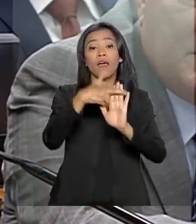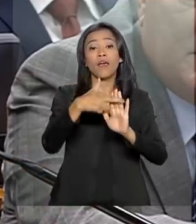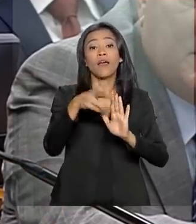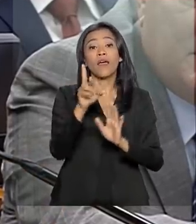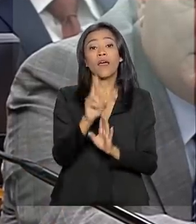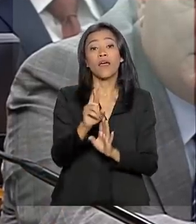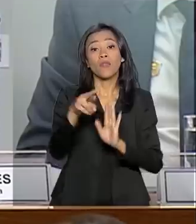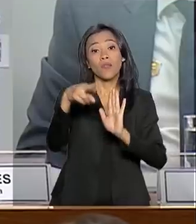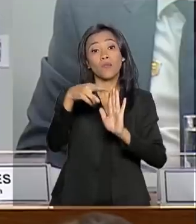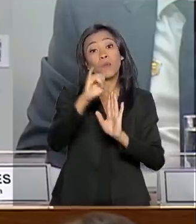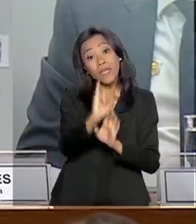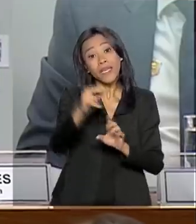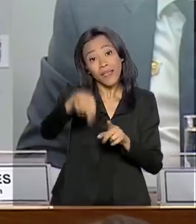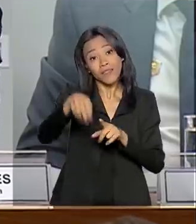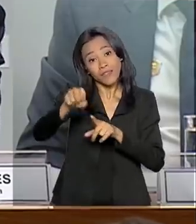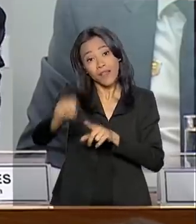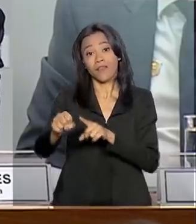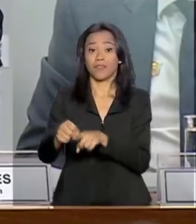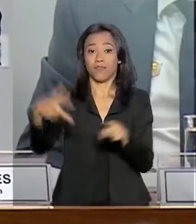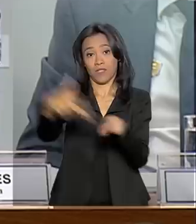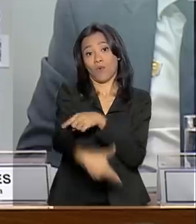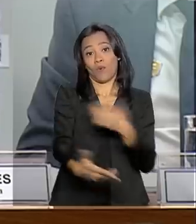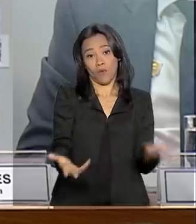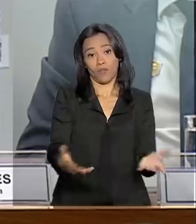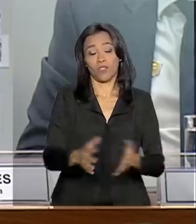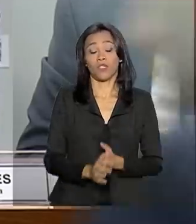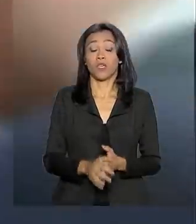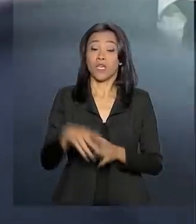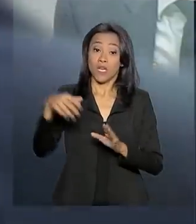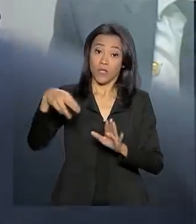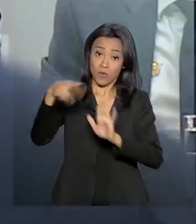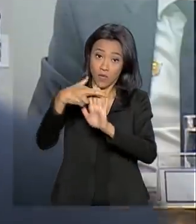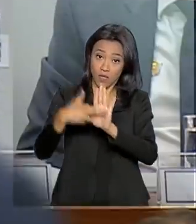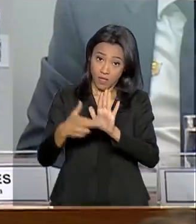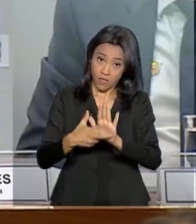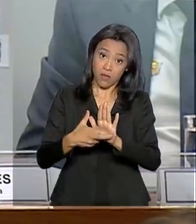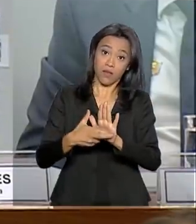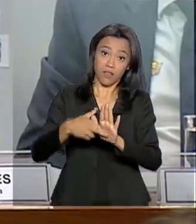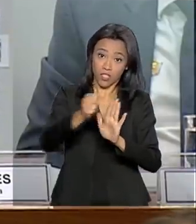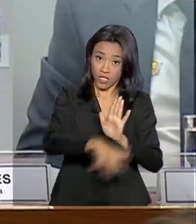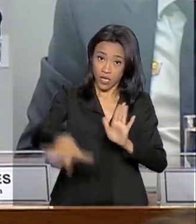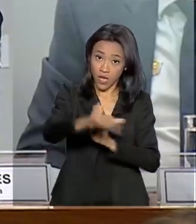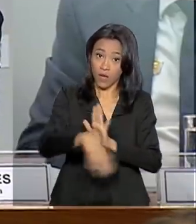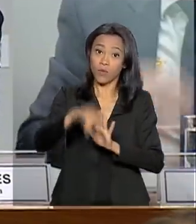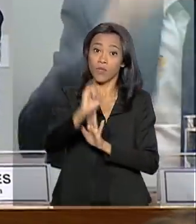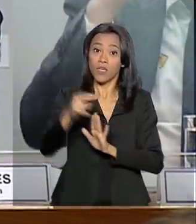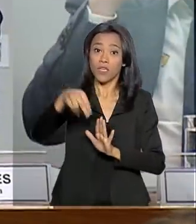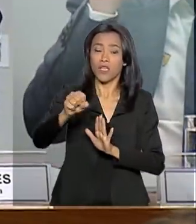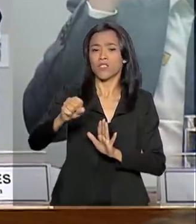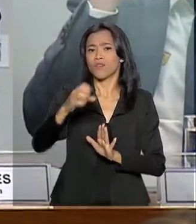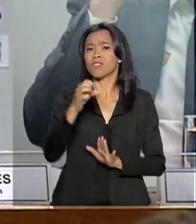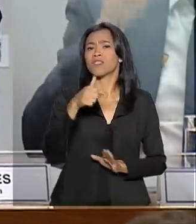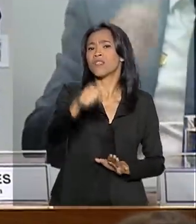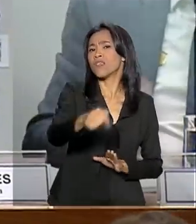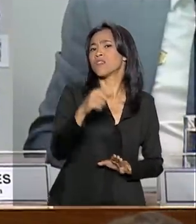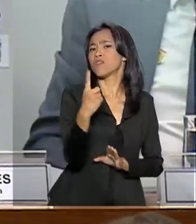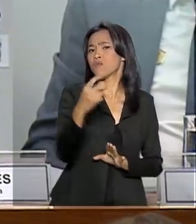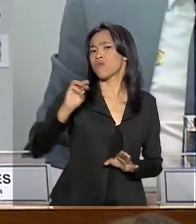são do INSS. No regime geral, são 71 milhões de pessoas. Então, na verdade, você